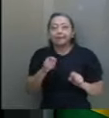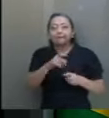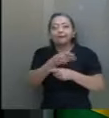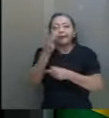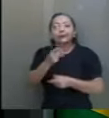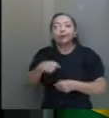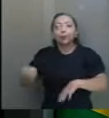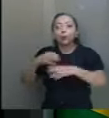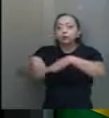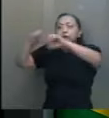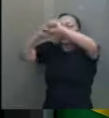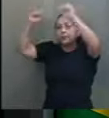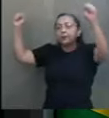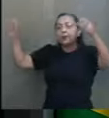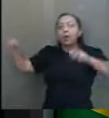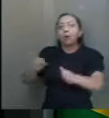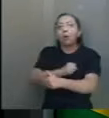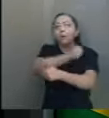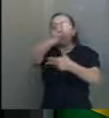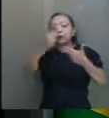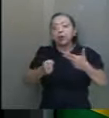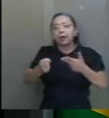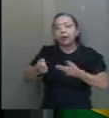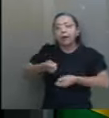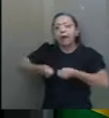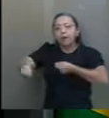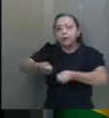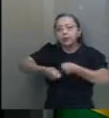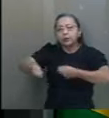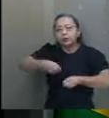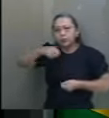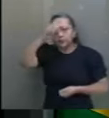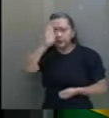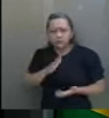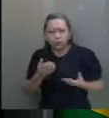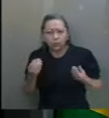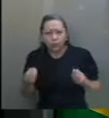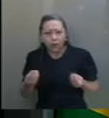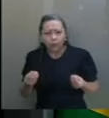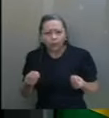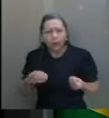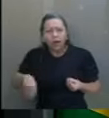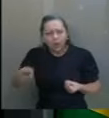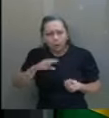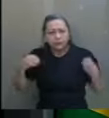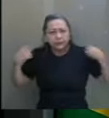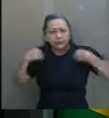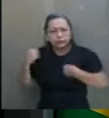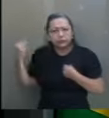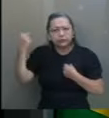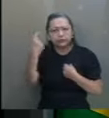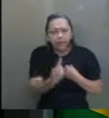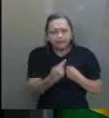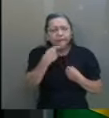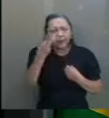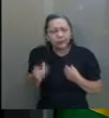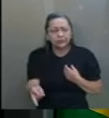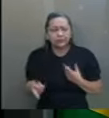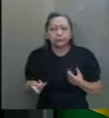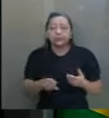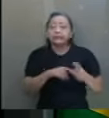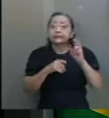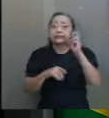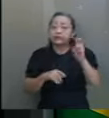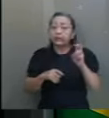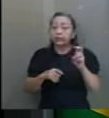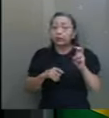é o poder moderador do Brasil. Isso dito pelos ministros que lá estavam. Cinco, inquérito